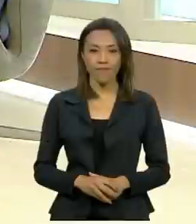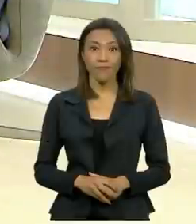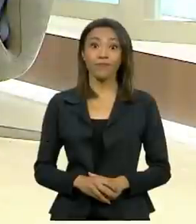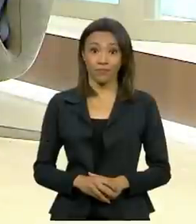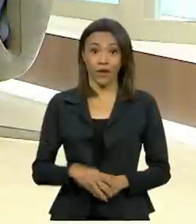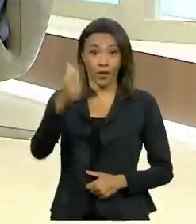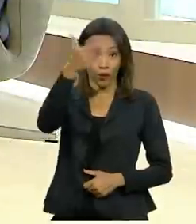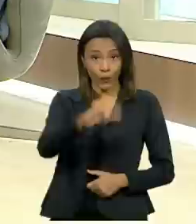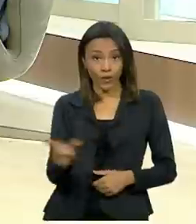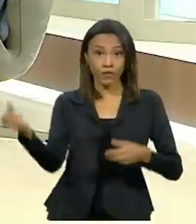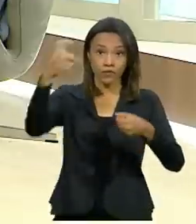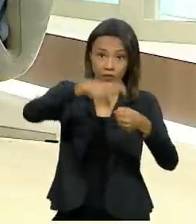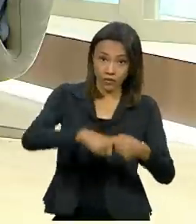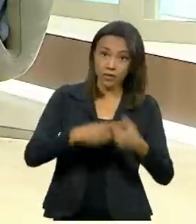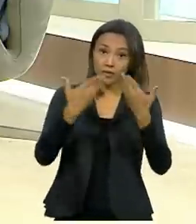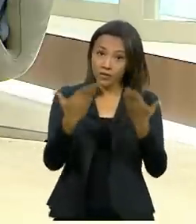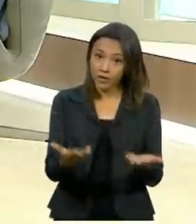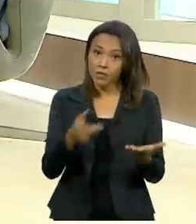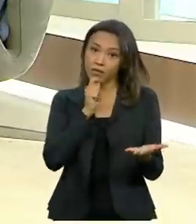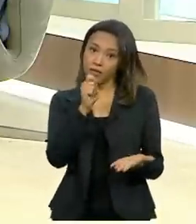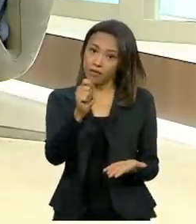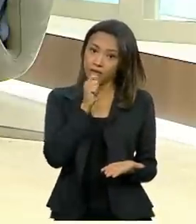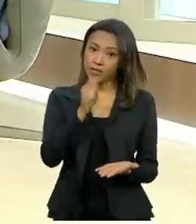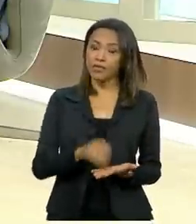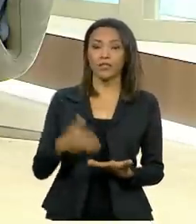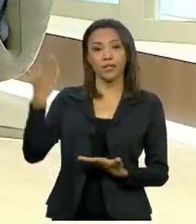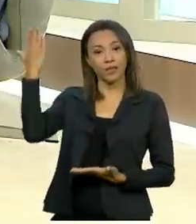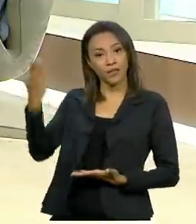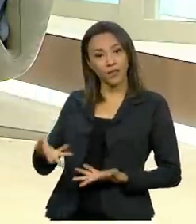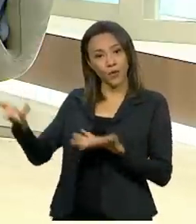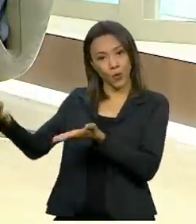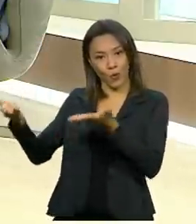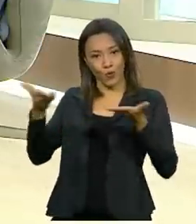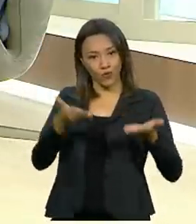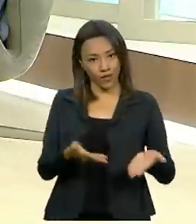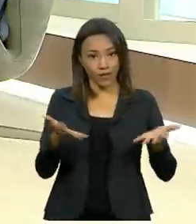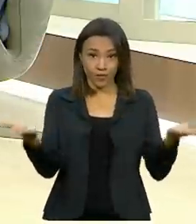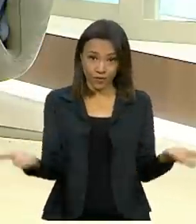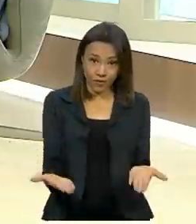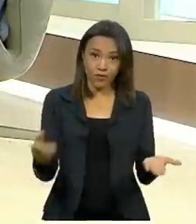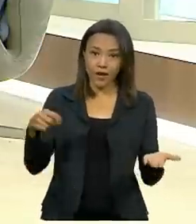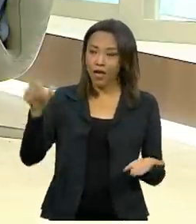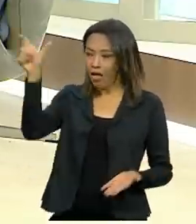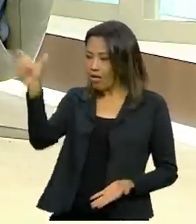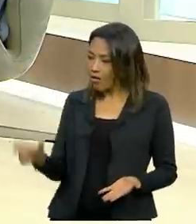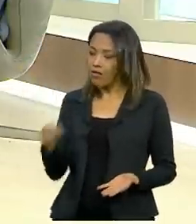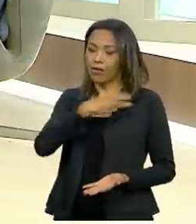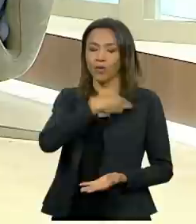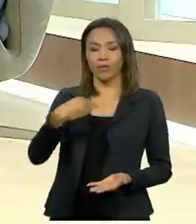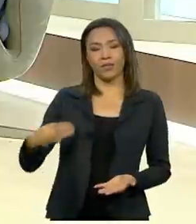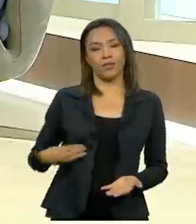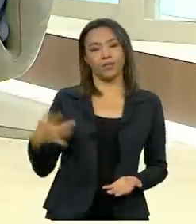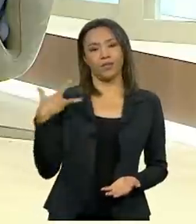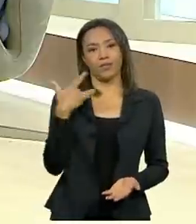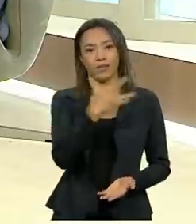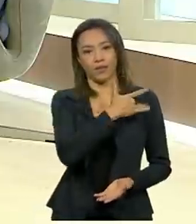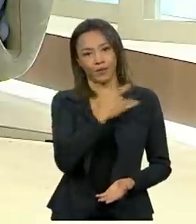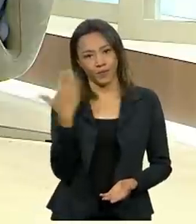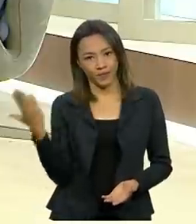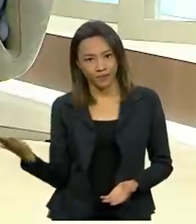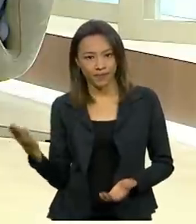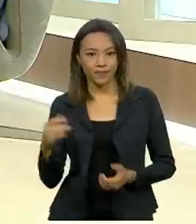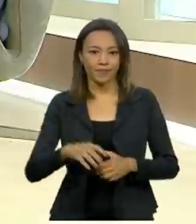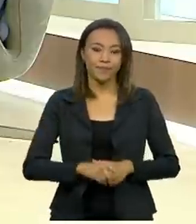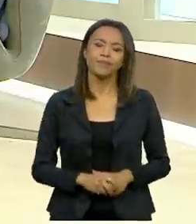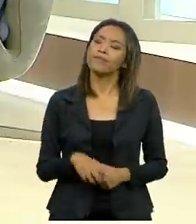Estamos de volta com o Brasil em pauta. convidado da edição do programa é o ministro da Saúde, Marcelo Queiroga.